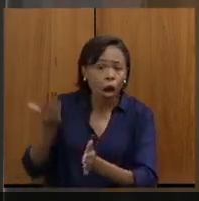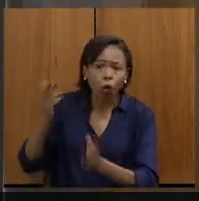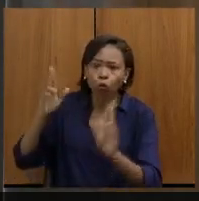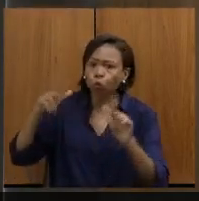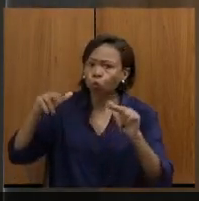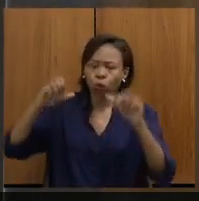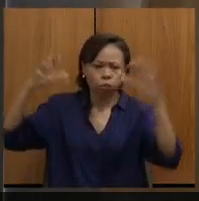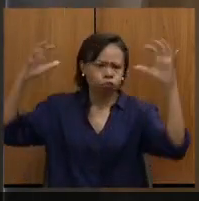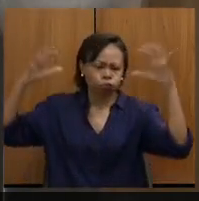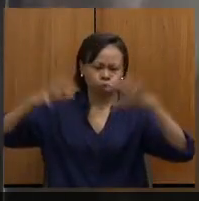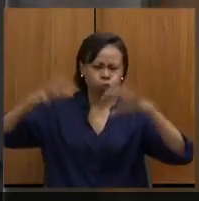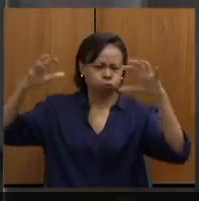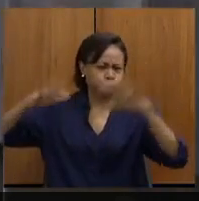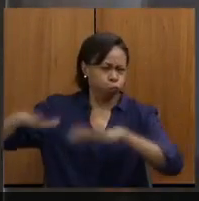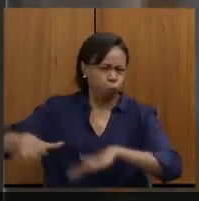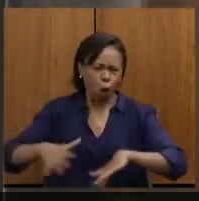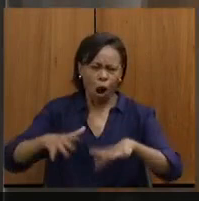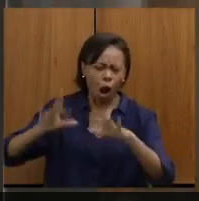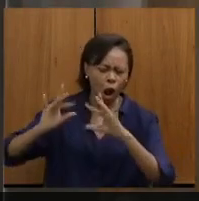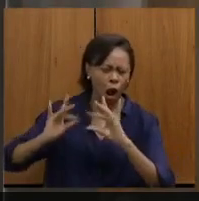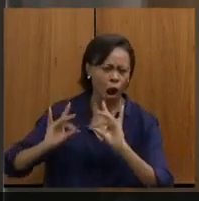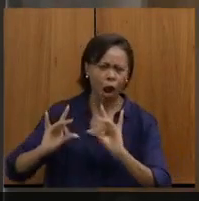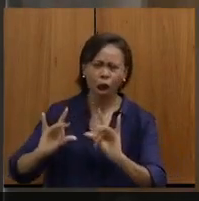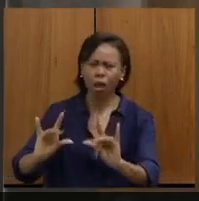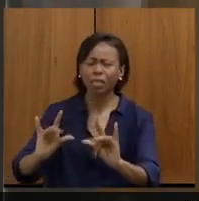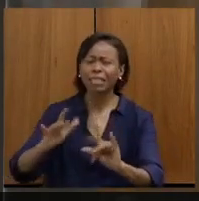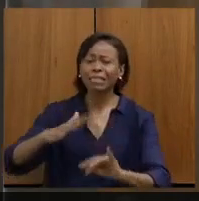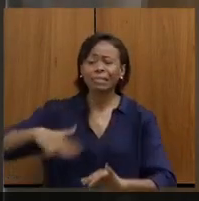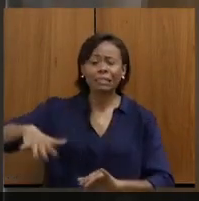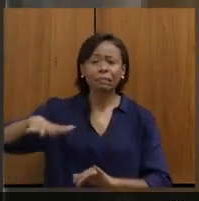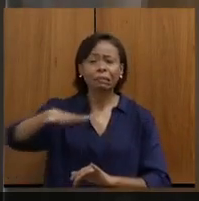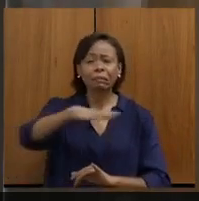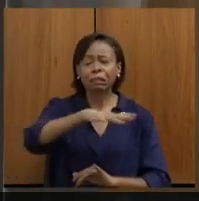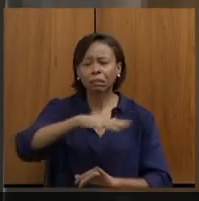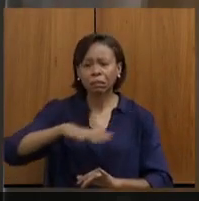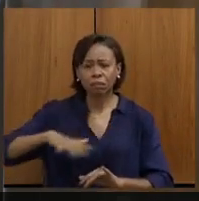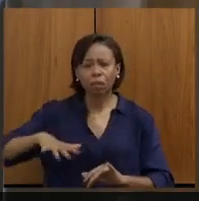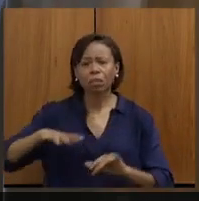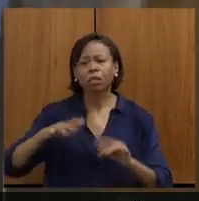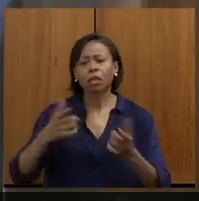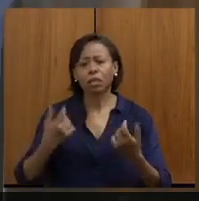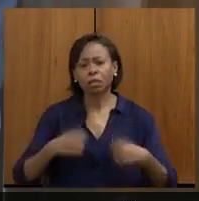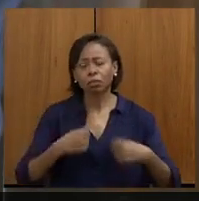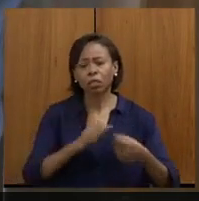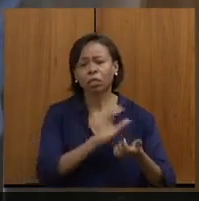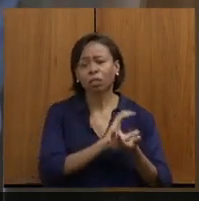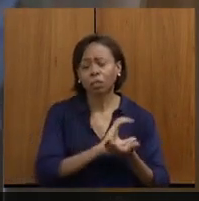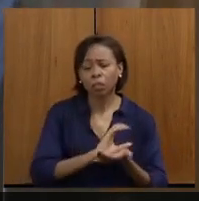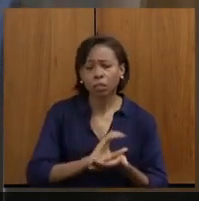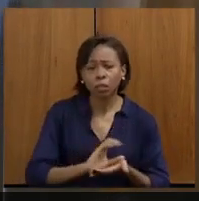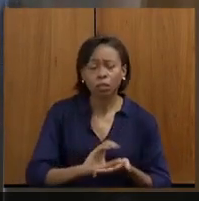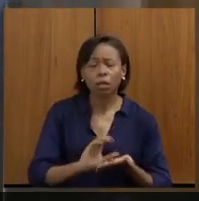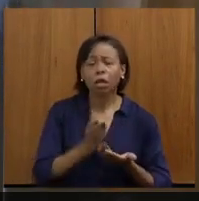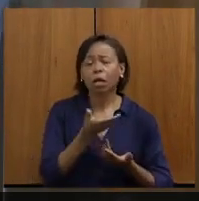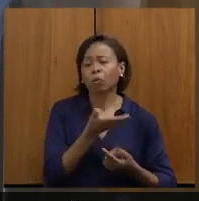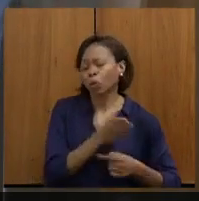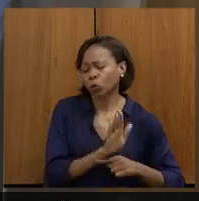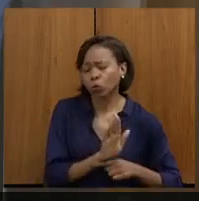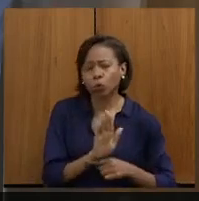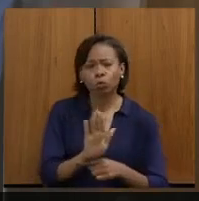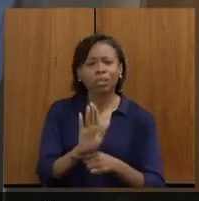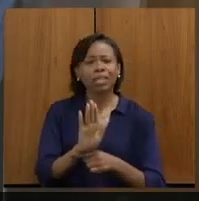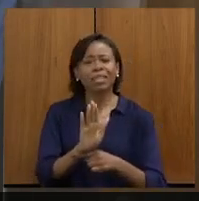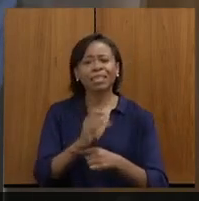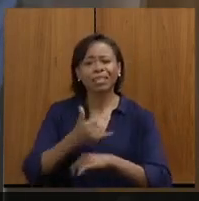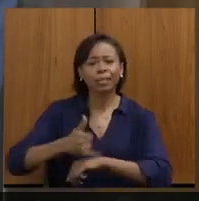forma. então são várias áreas de atuação para buscar reconstrução de